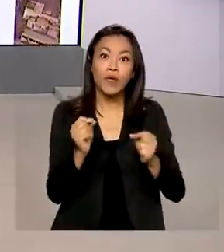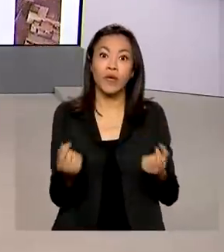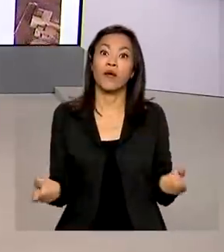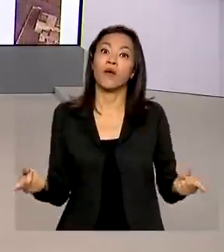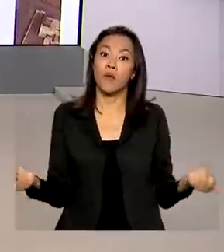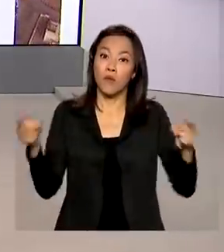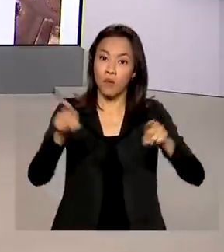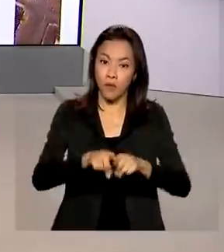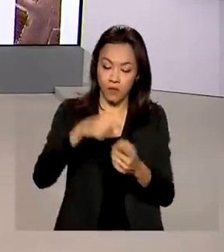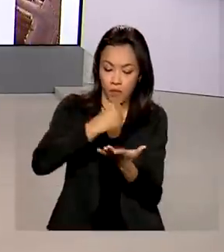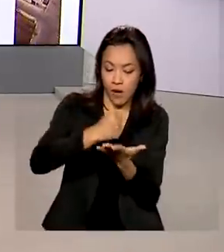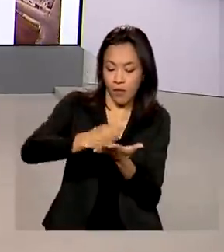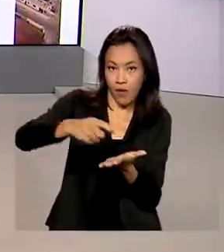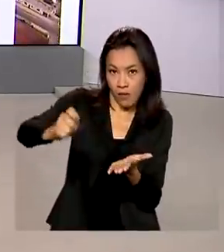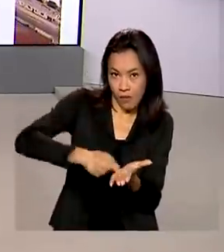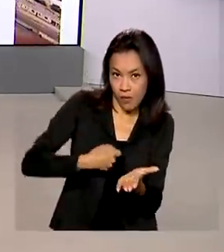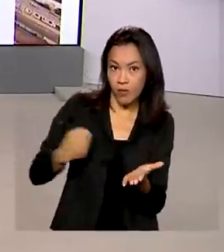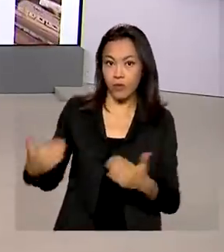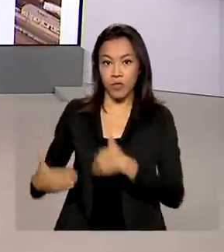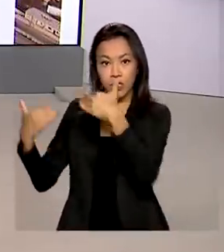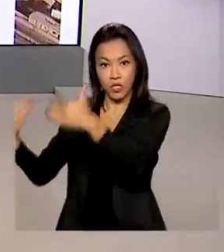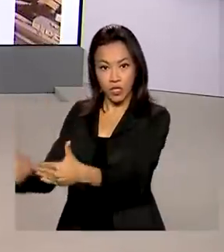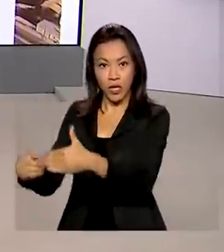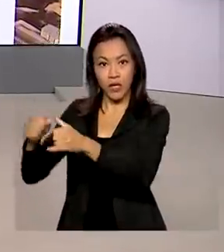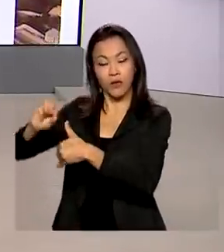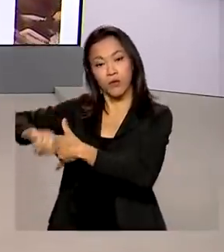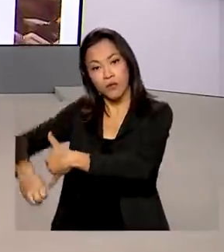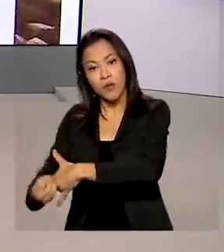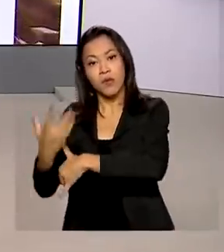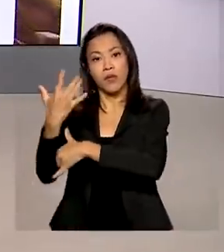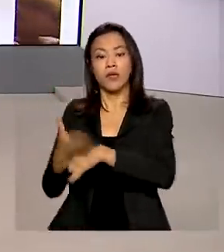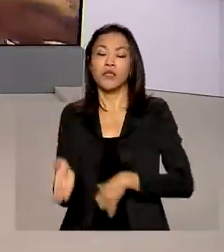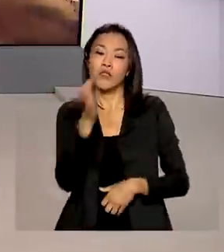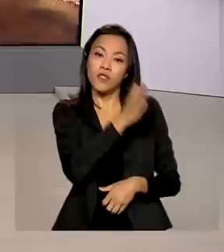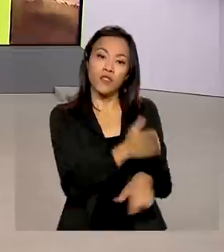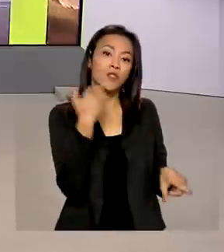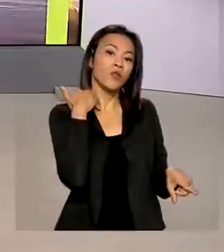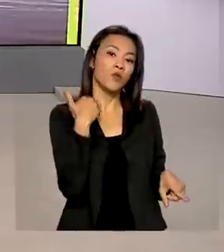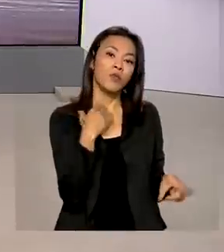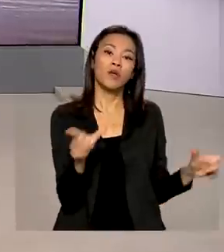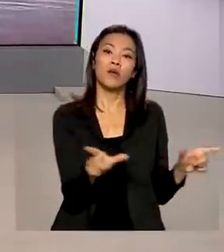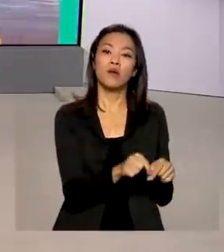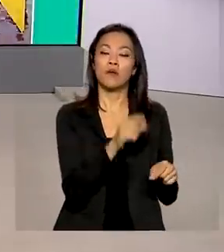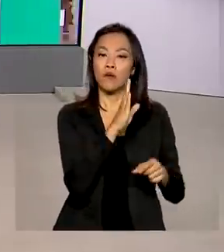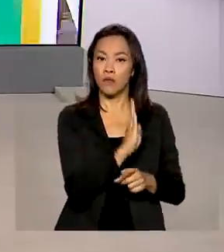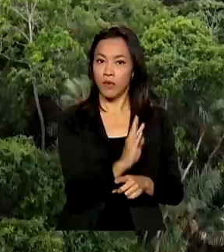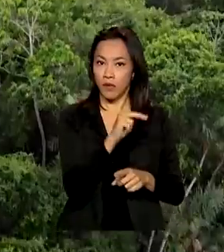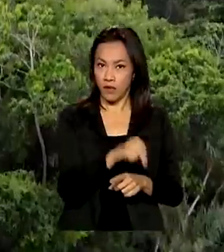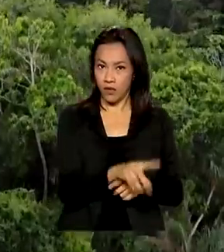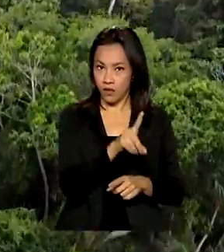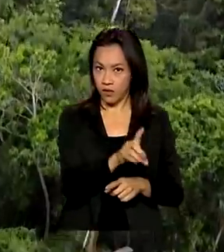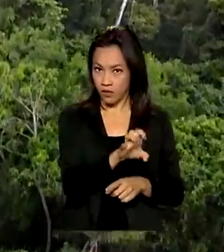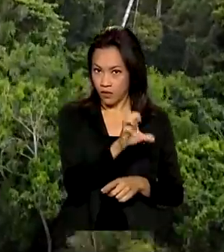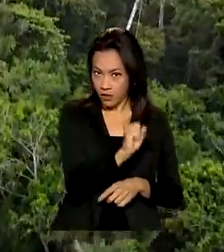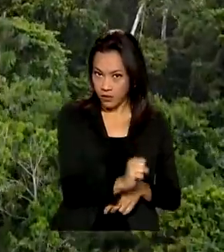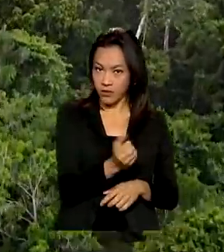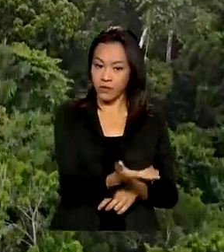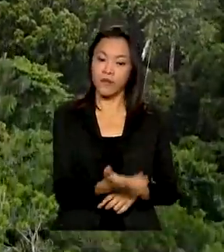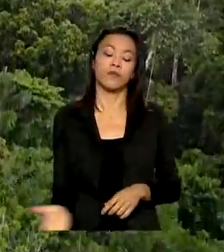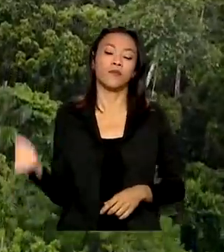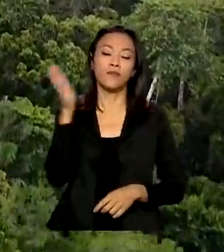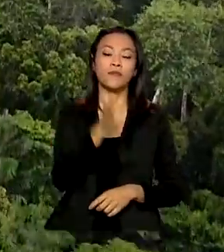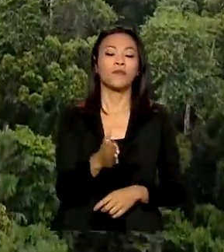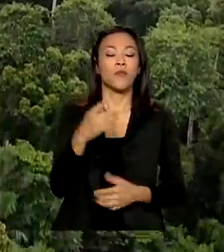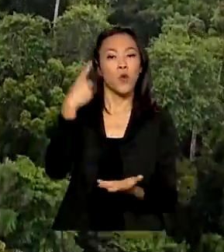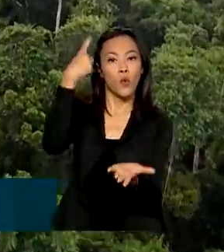cooperação entre o Ministério do Meio Ambiente e o Banco Nacional de Desenvolvimento Econômico e Social. O acordo